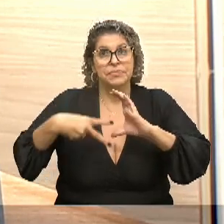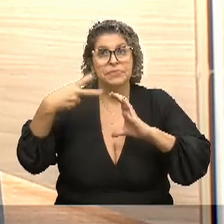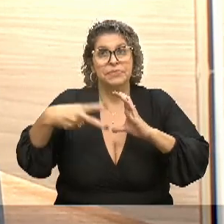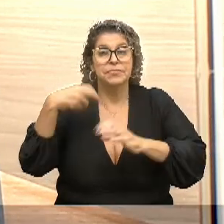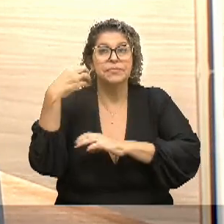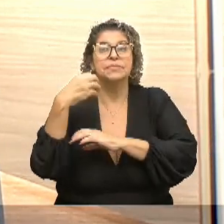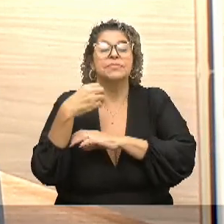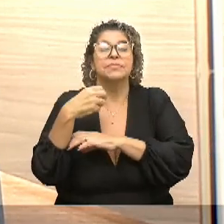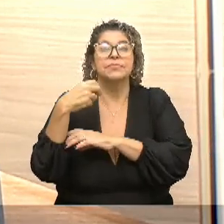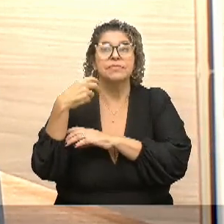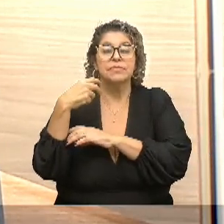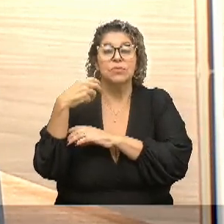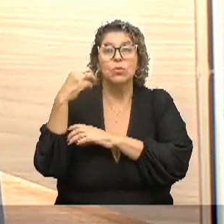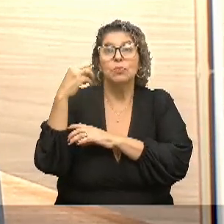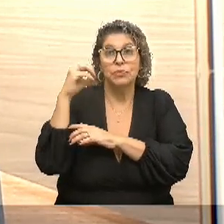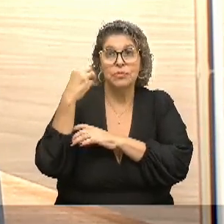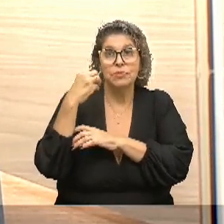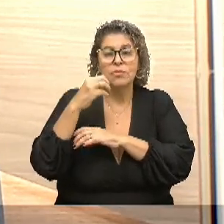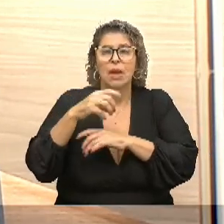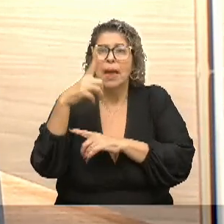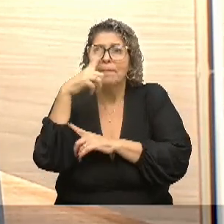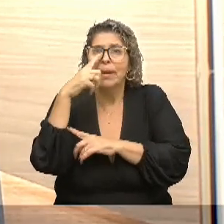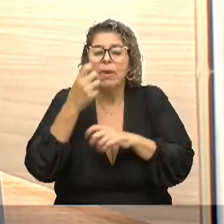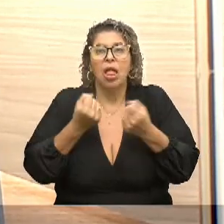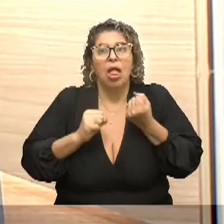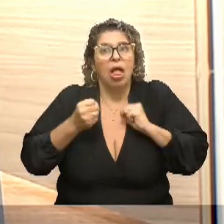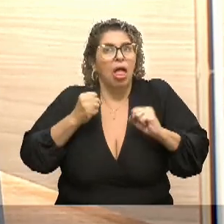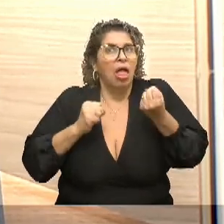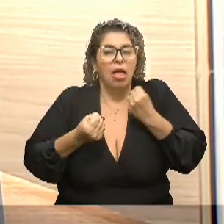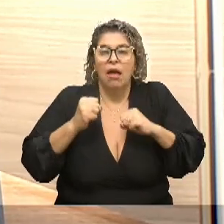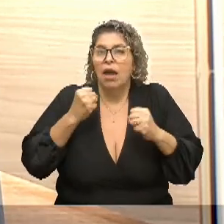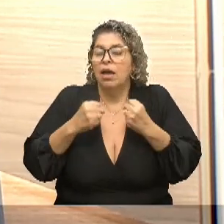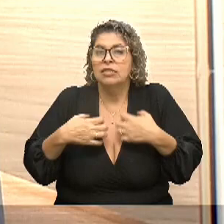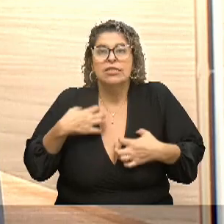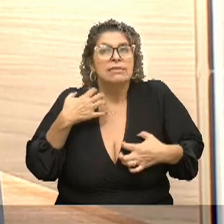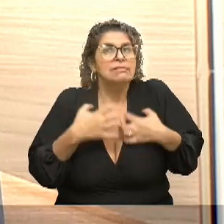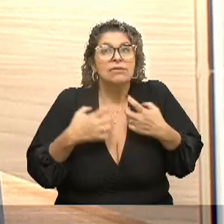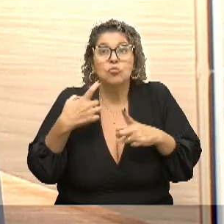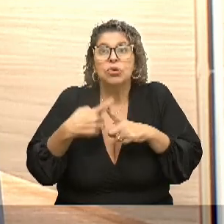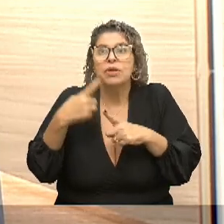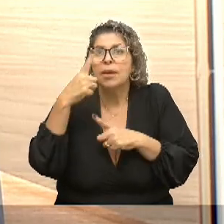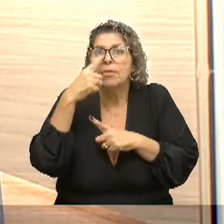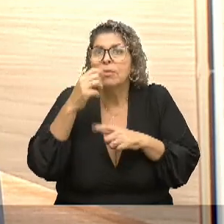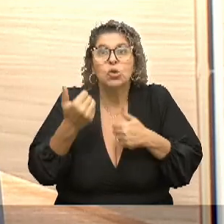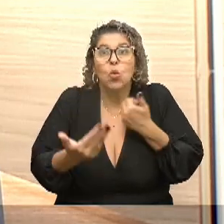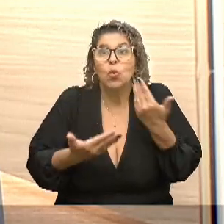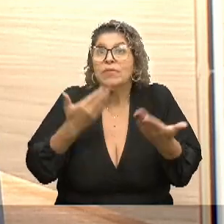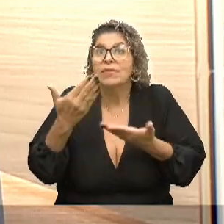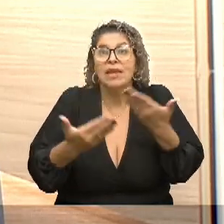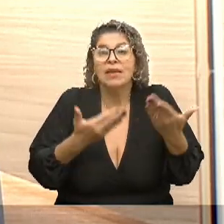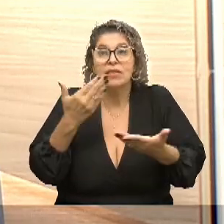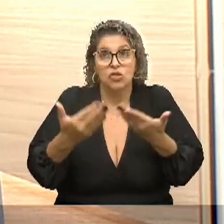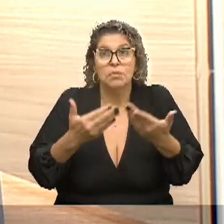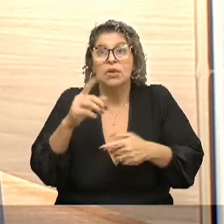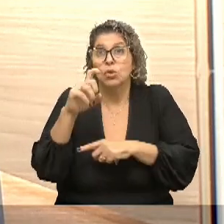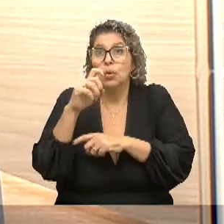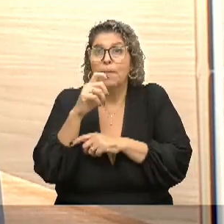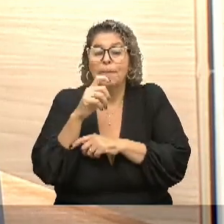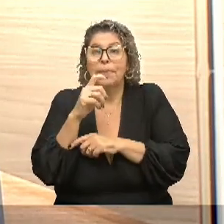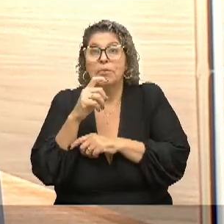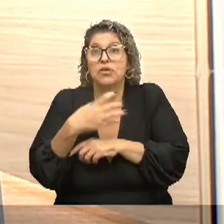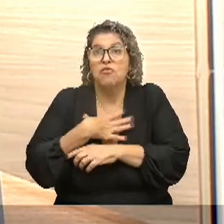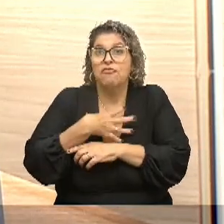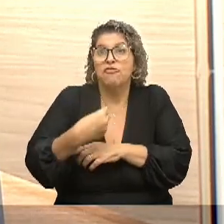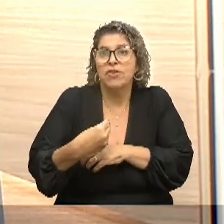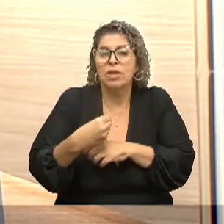Porto Alegre, o que a gente observava era as mães desesperadas, né? Porque elas não conseguem o atendimento para o seu filho porque ele é amoroso.